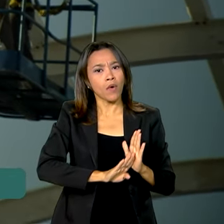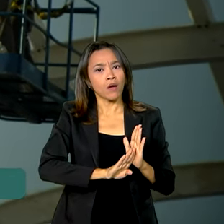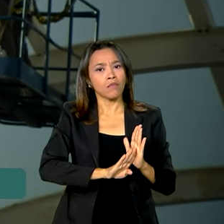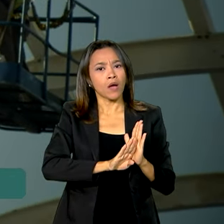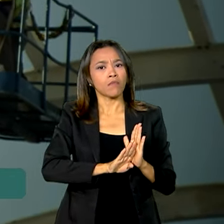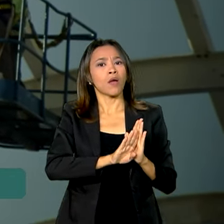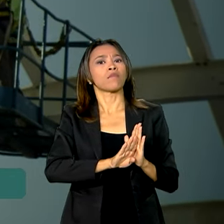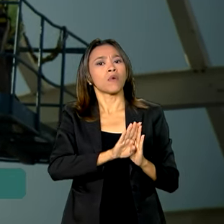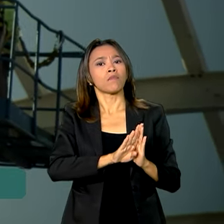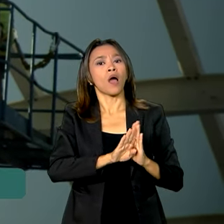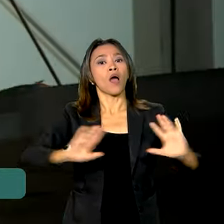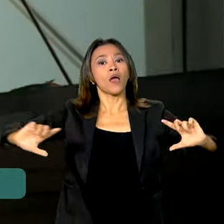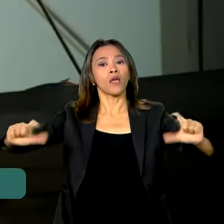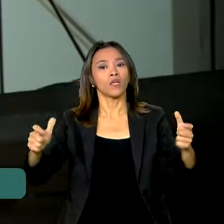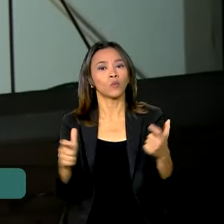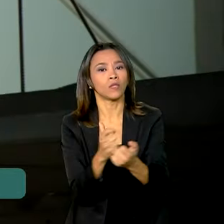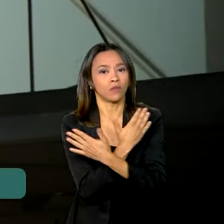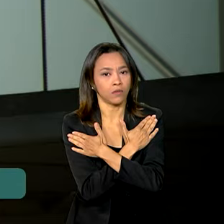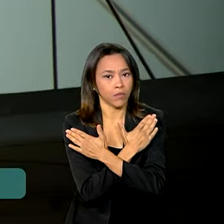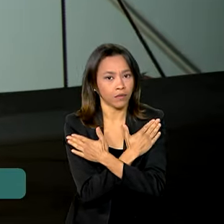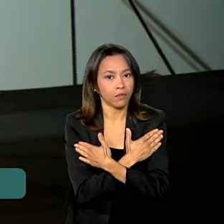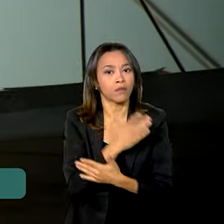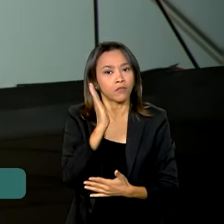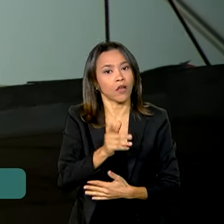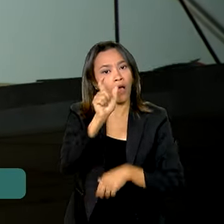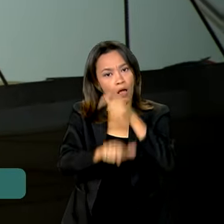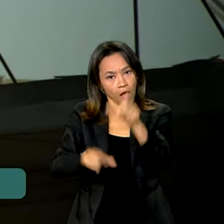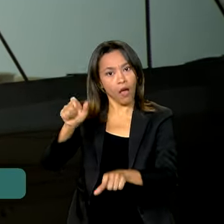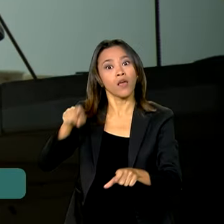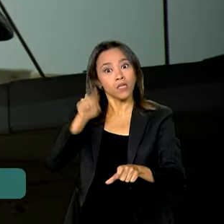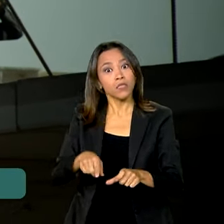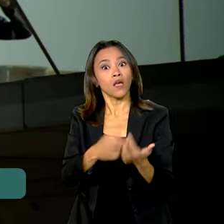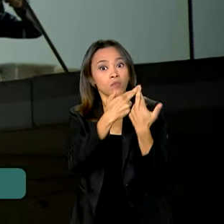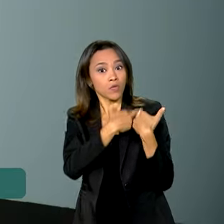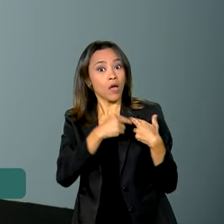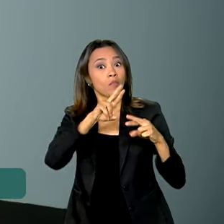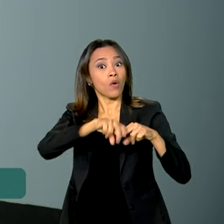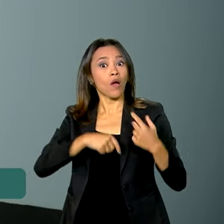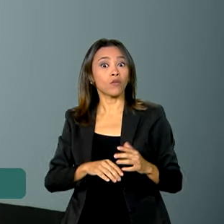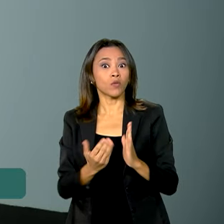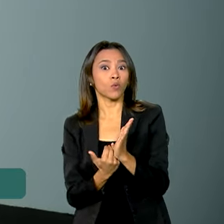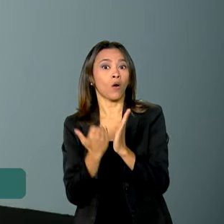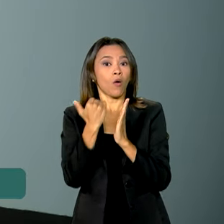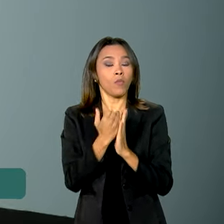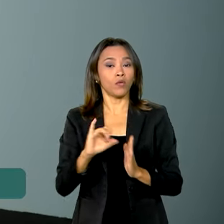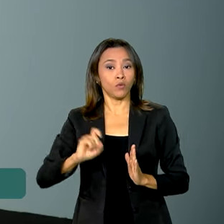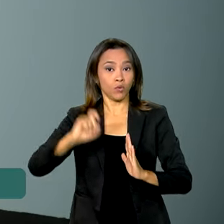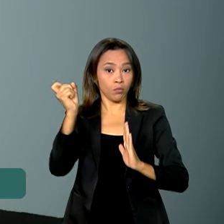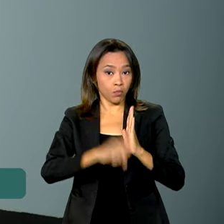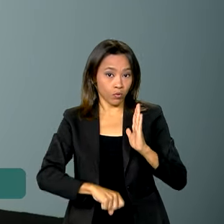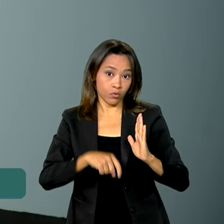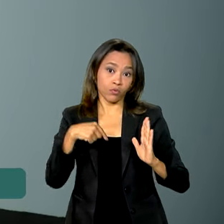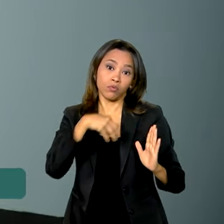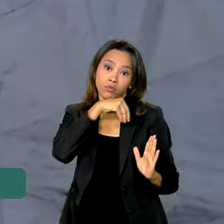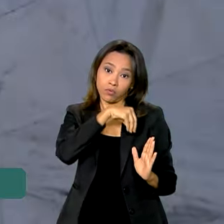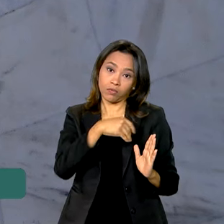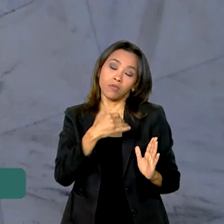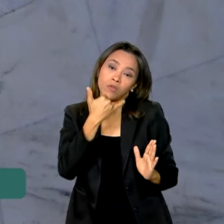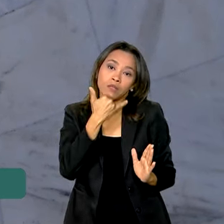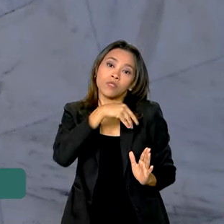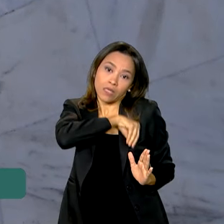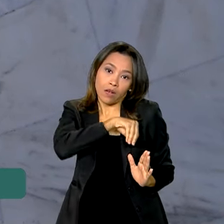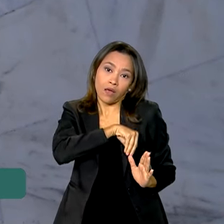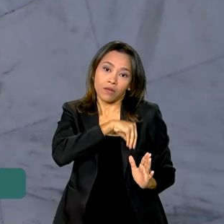redução do nível de desemprego está sendo responsável pelo crescimento do imposto de renda na fonte, sobre o trabalho e também da previdência.